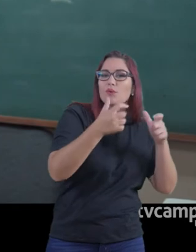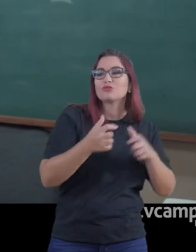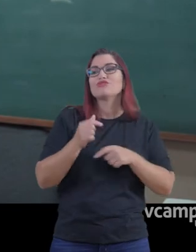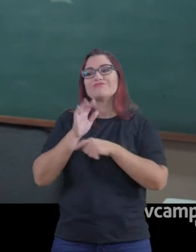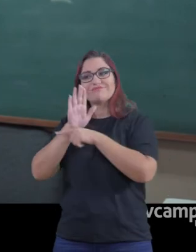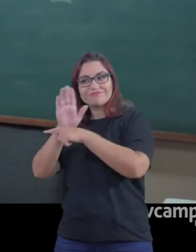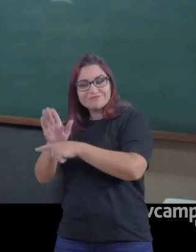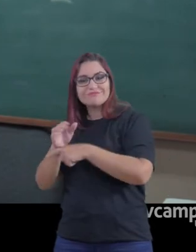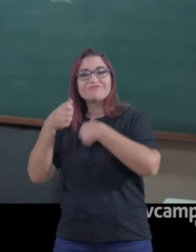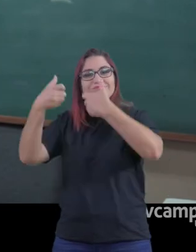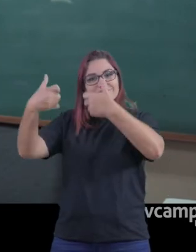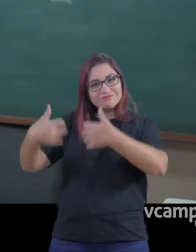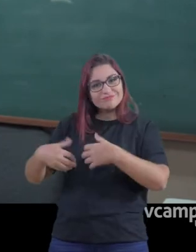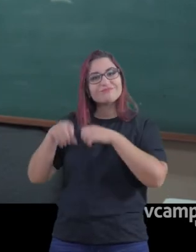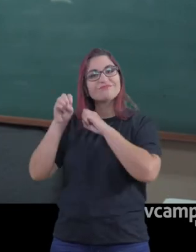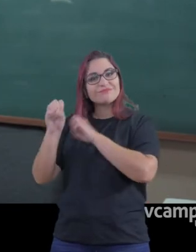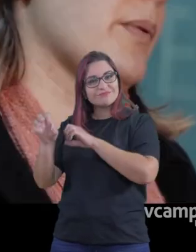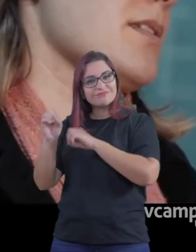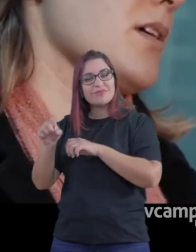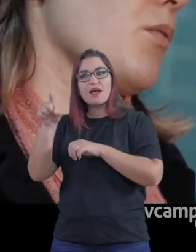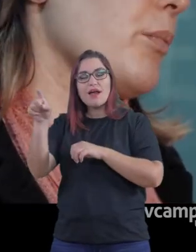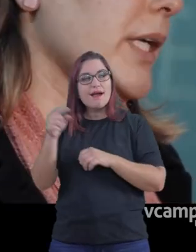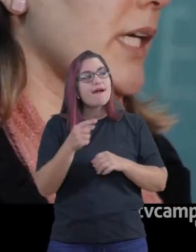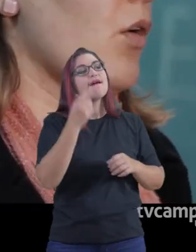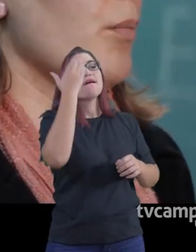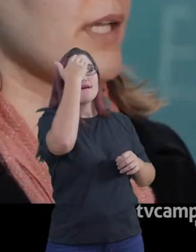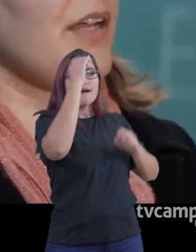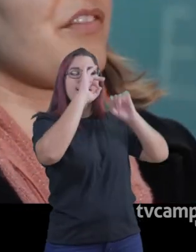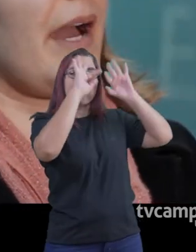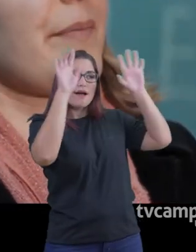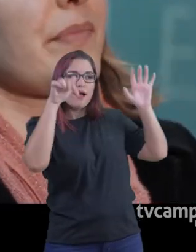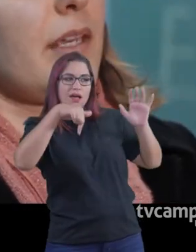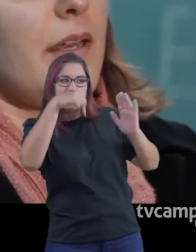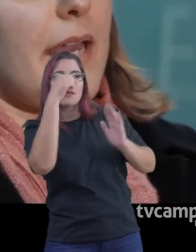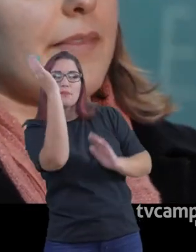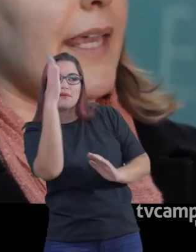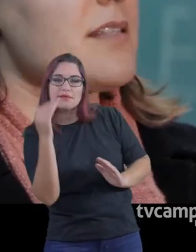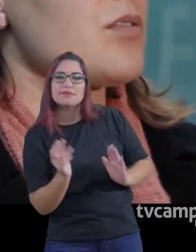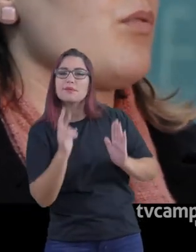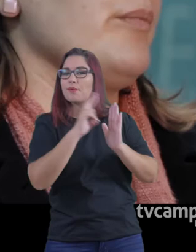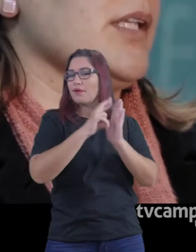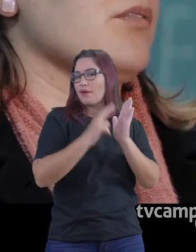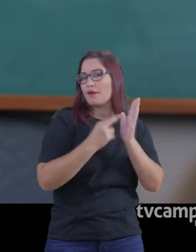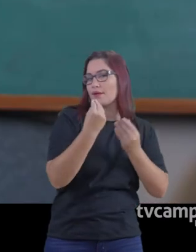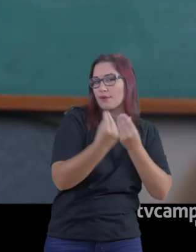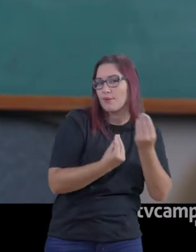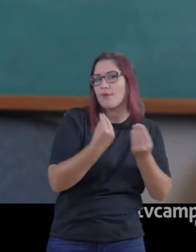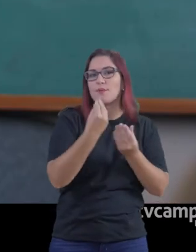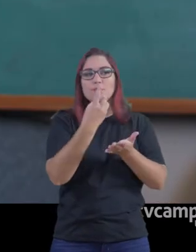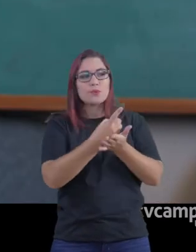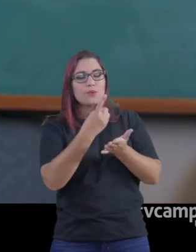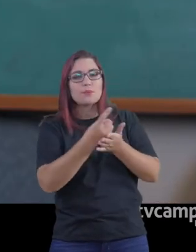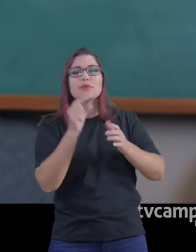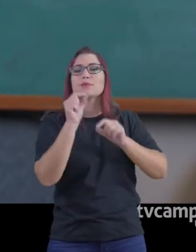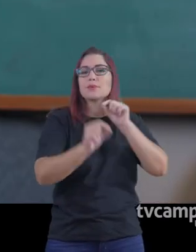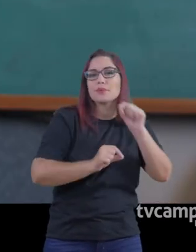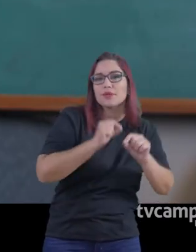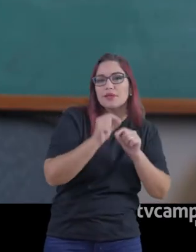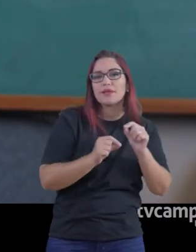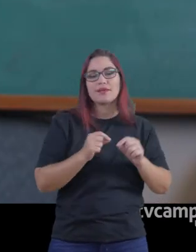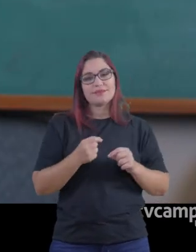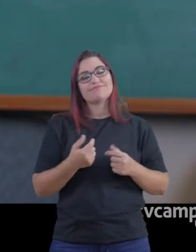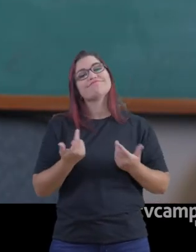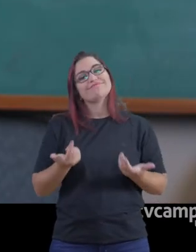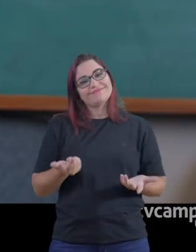como é a legislação do local, quais os requisitos que ele precisa cumprir, como que ele vai ter esse documento? Também nós temos ações